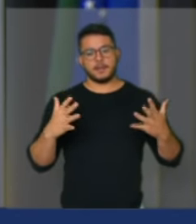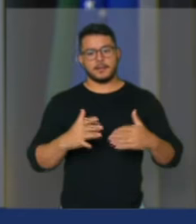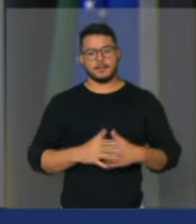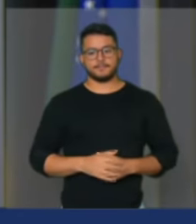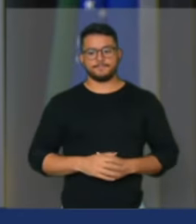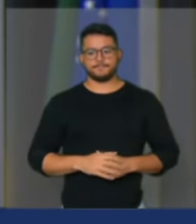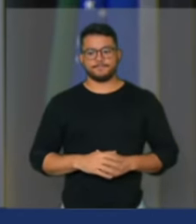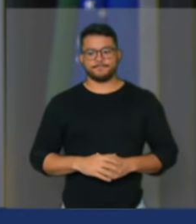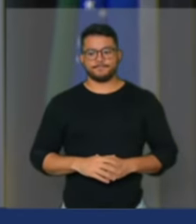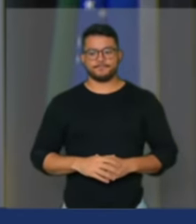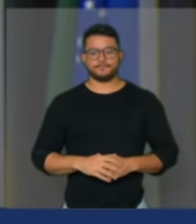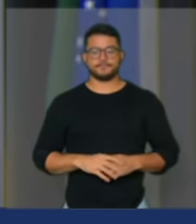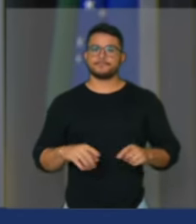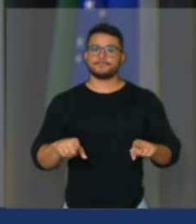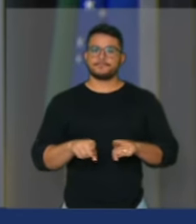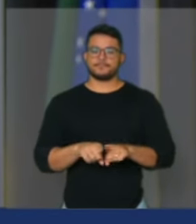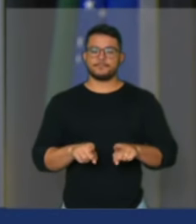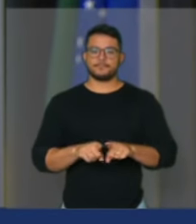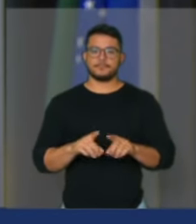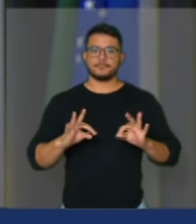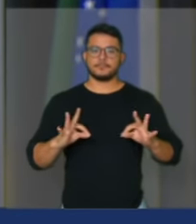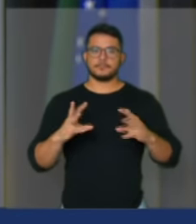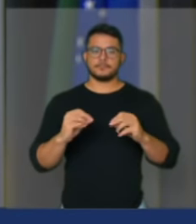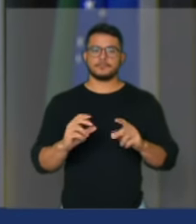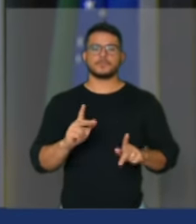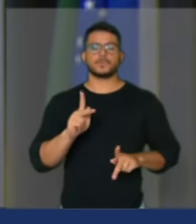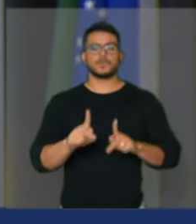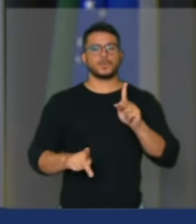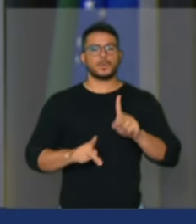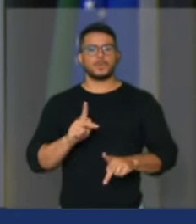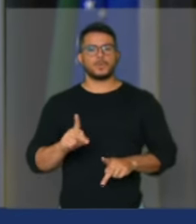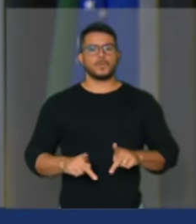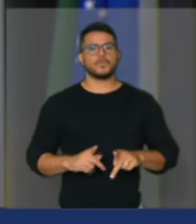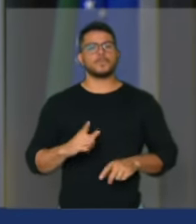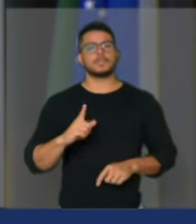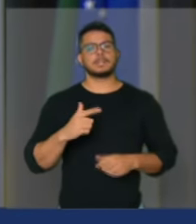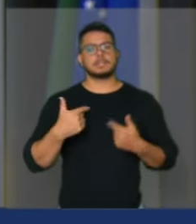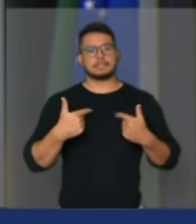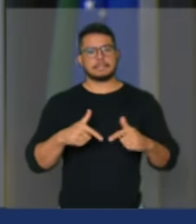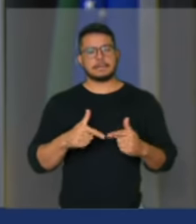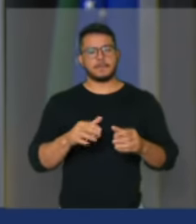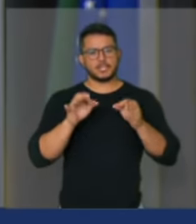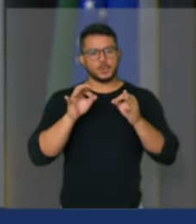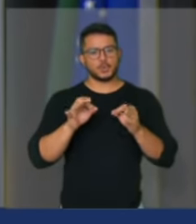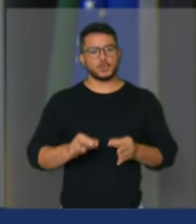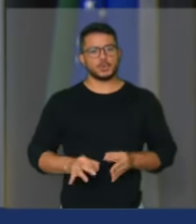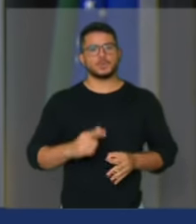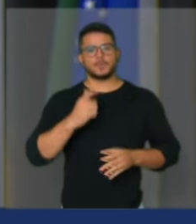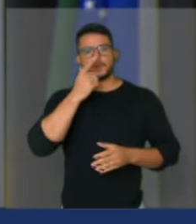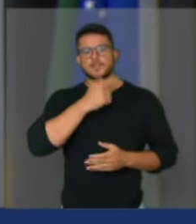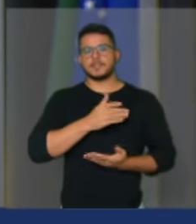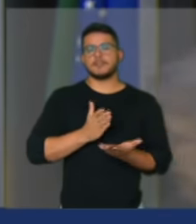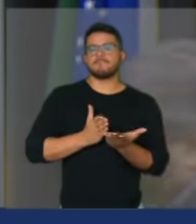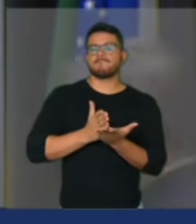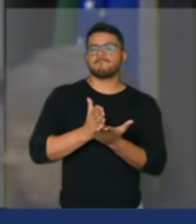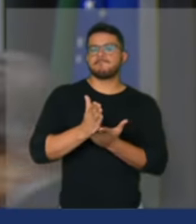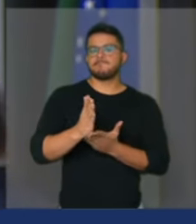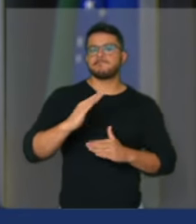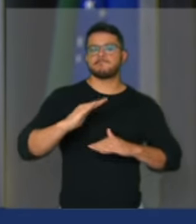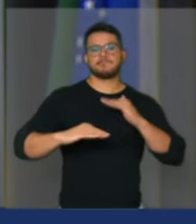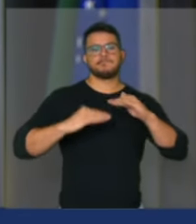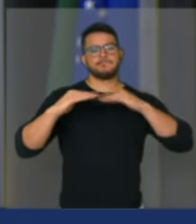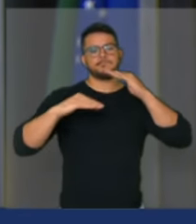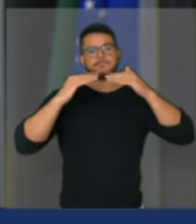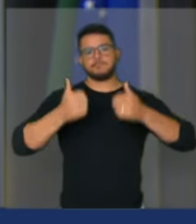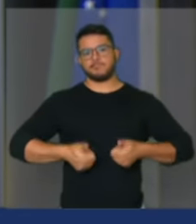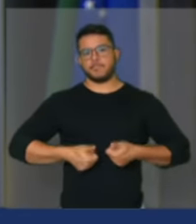Roraima e ao nosso povo que constrói um estado justo cada dia melhor para que a população consiga se desenvolver através do